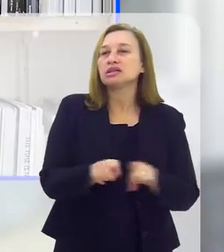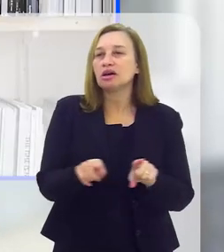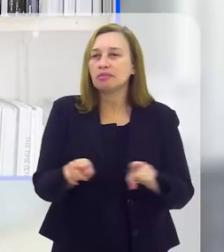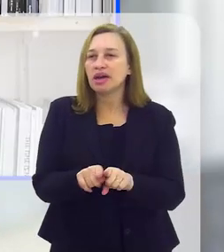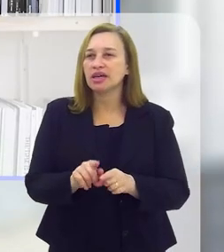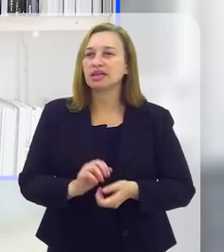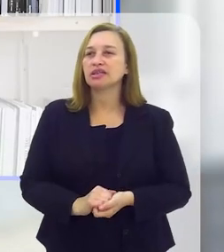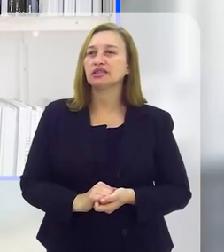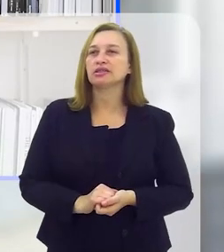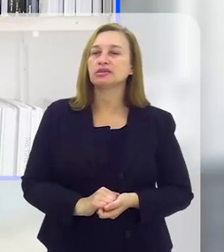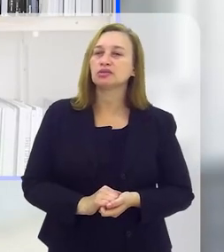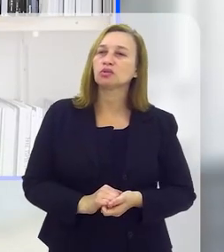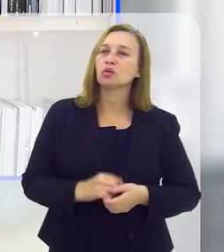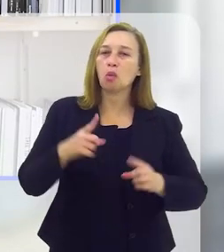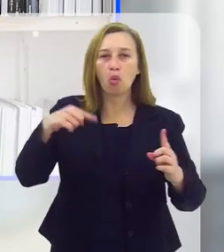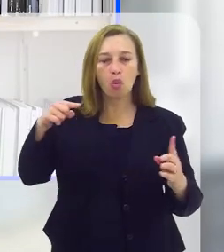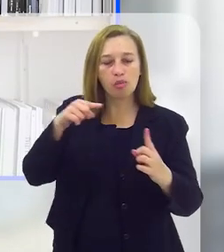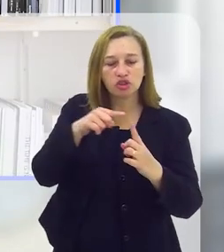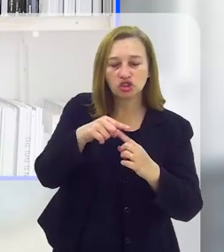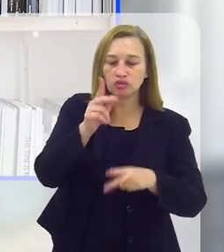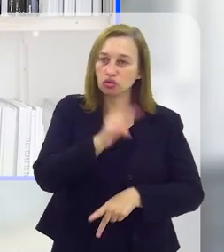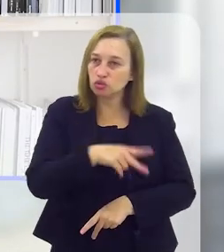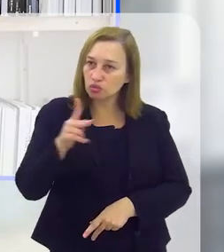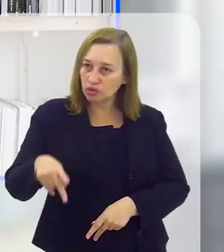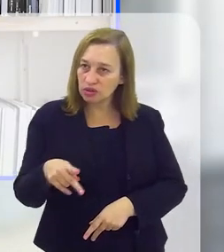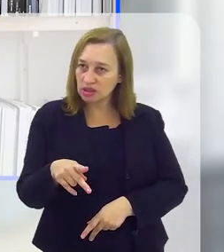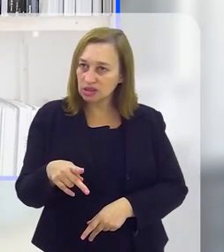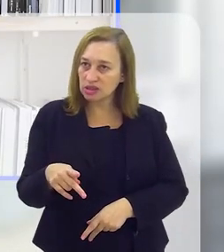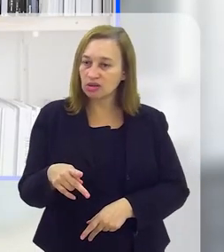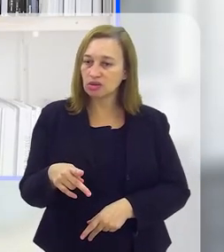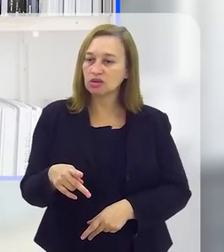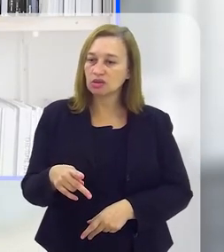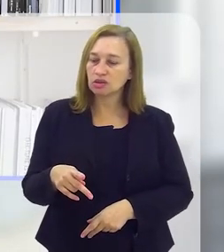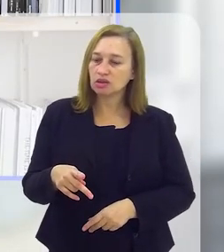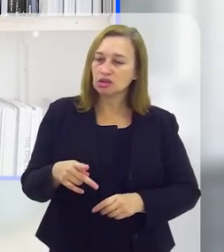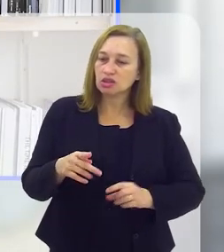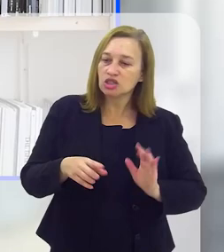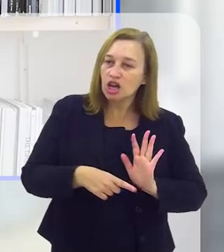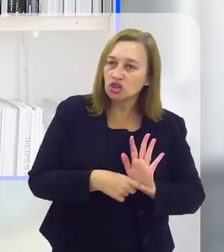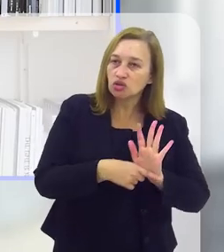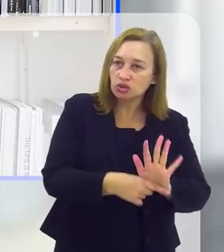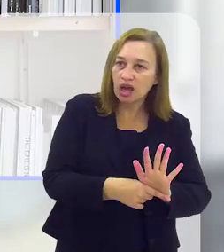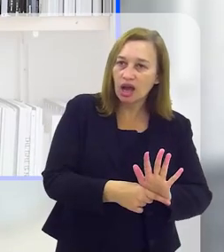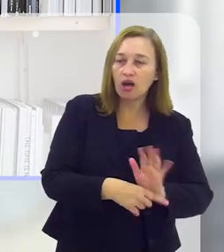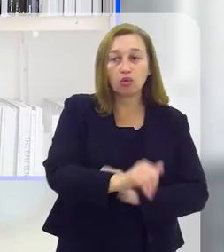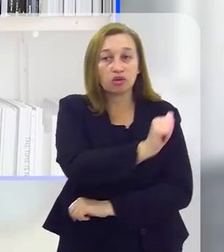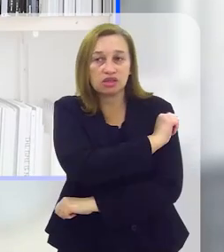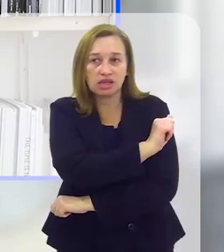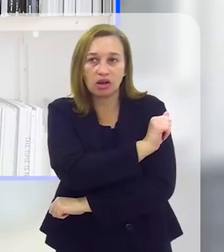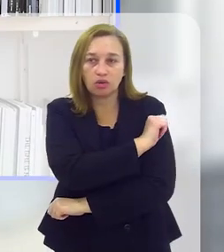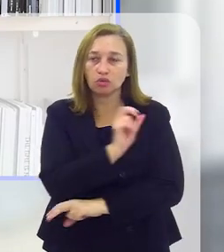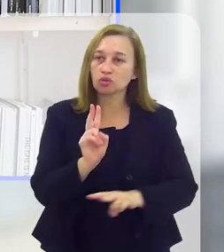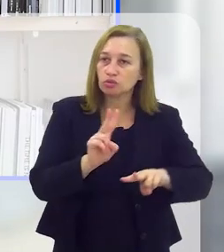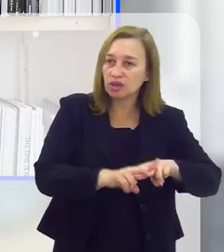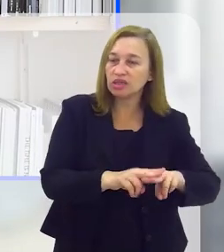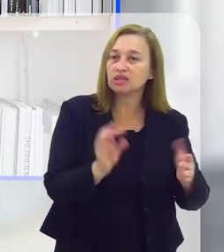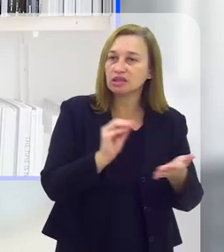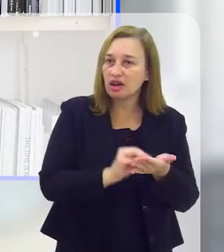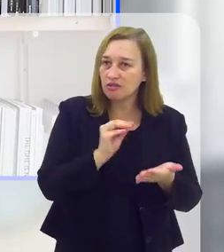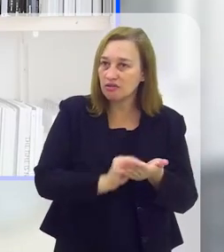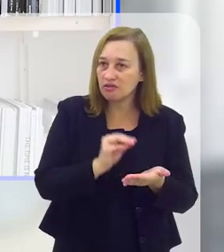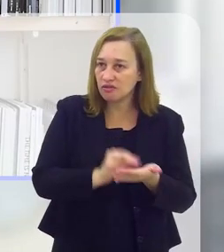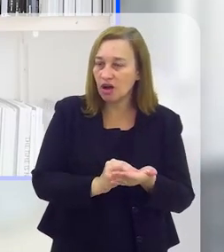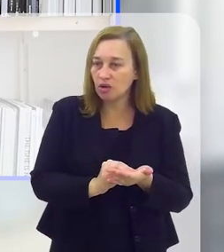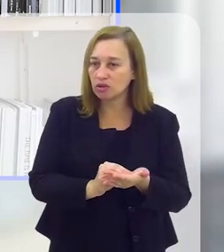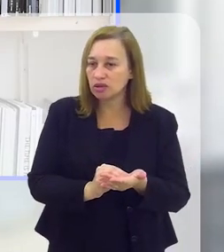na educação prisional, também há um embate entre, digamos, o objetivo dos professores, que é o de ressocializar os